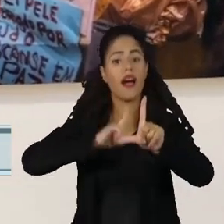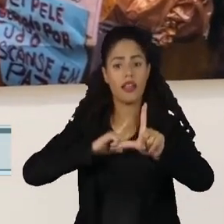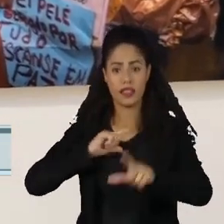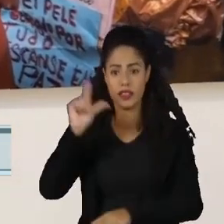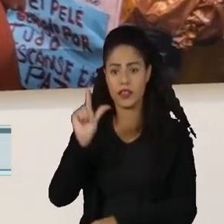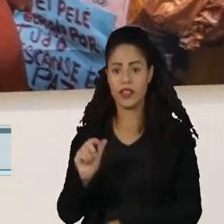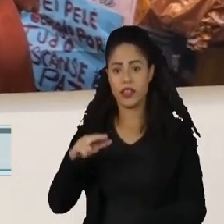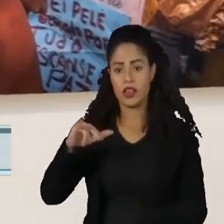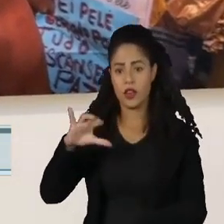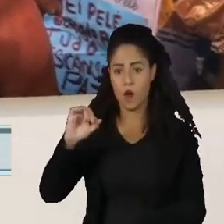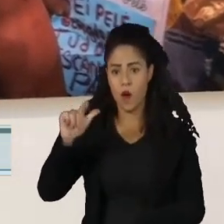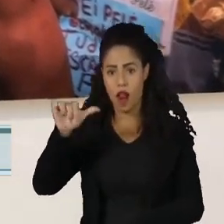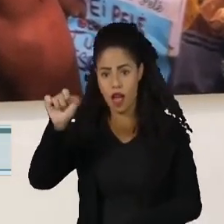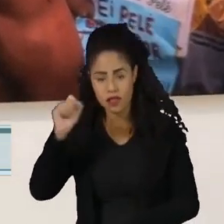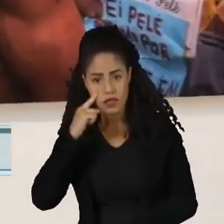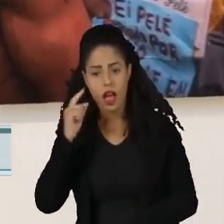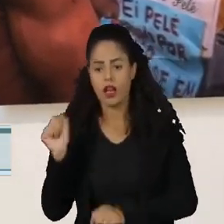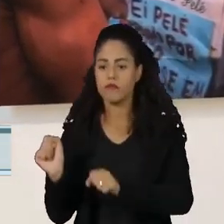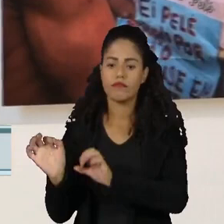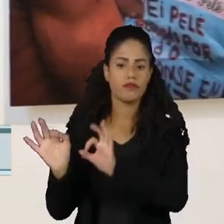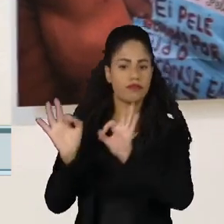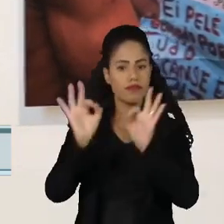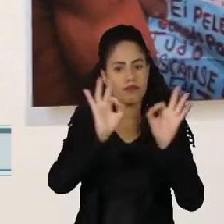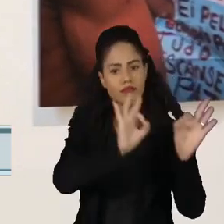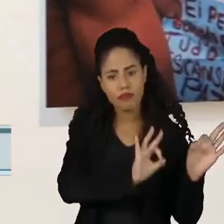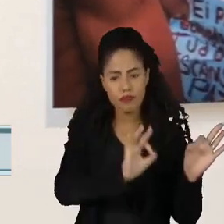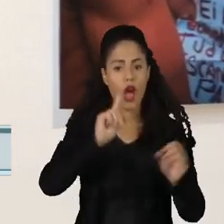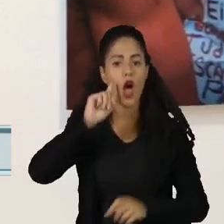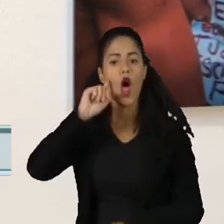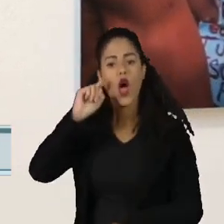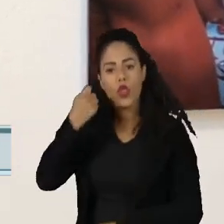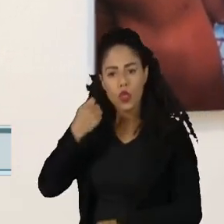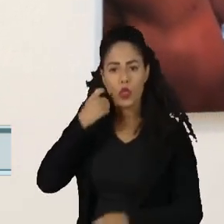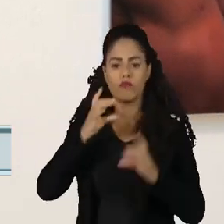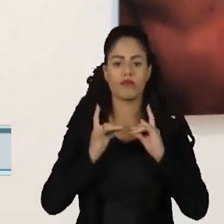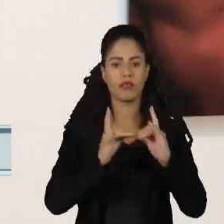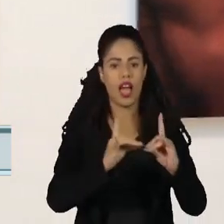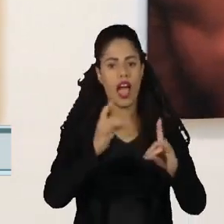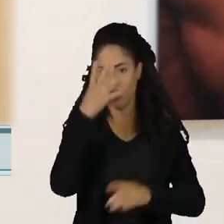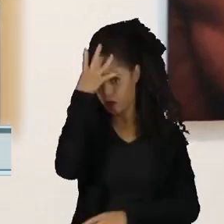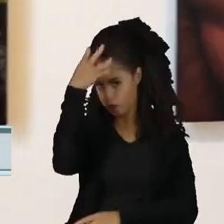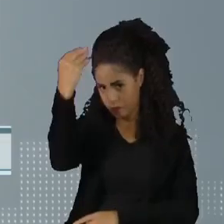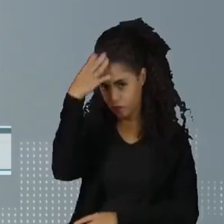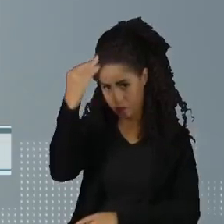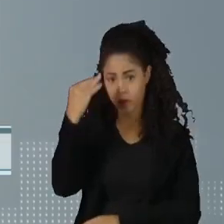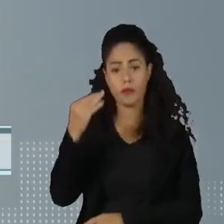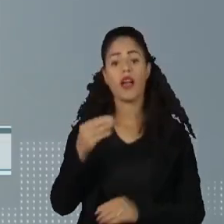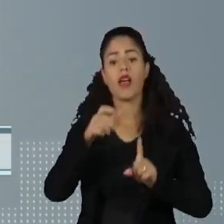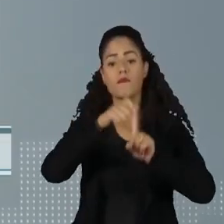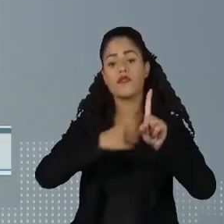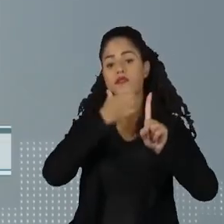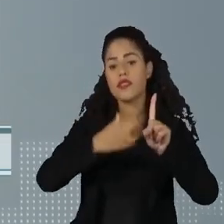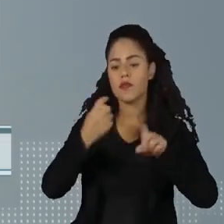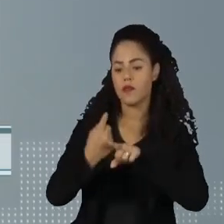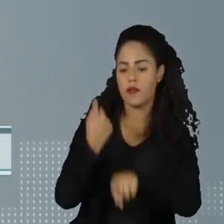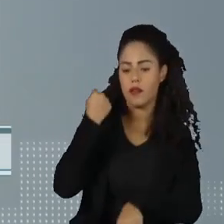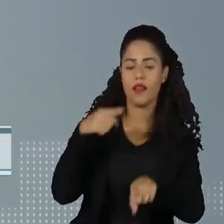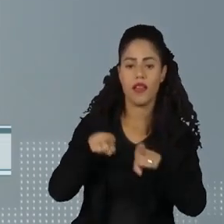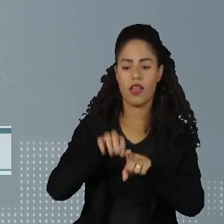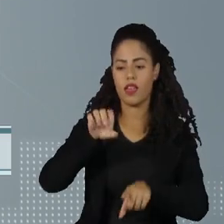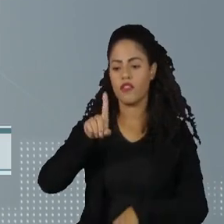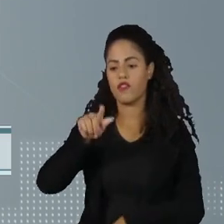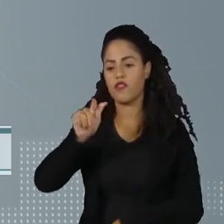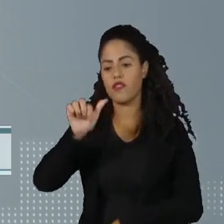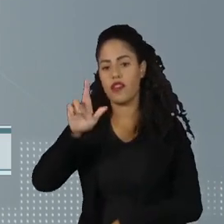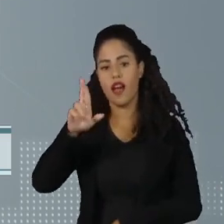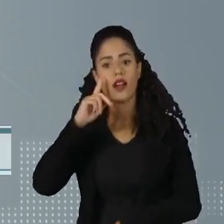Nicola Zollin durante o velório do ex-jogador de futebol Pelé em dezembro do ano passado. O português Edgar Martins